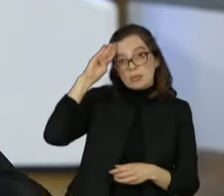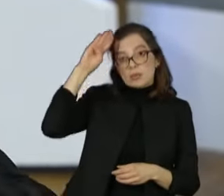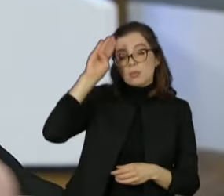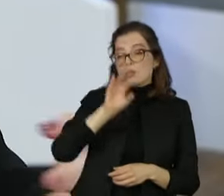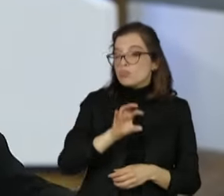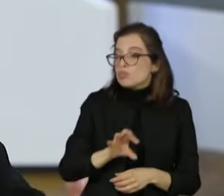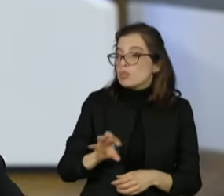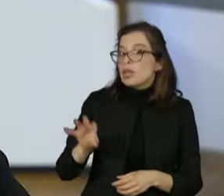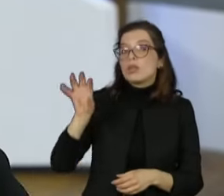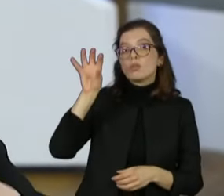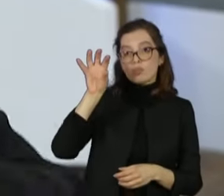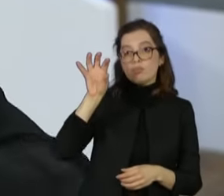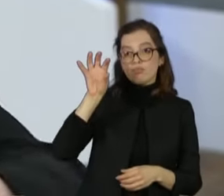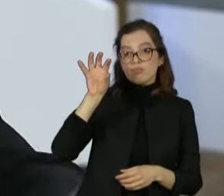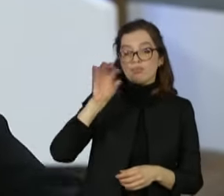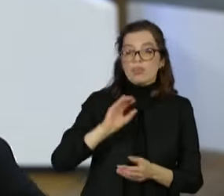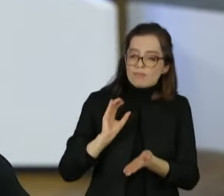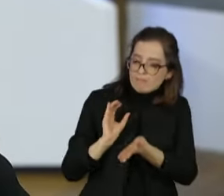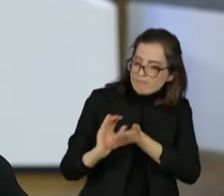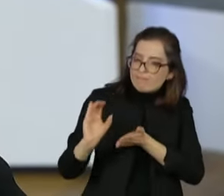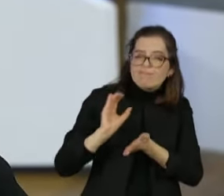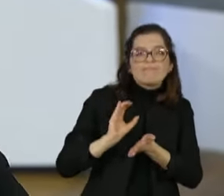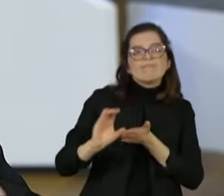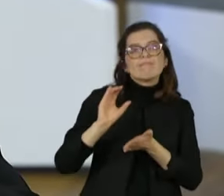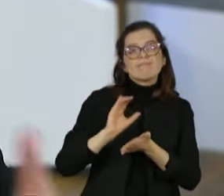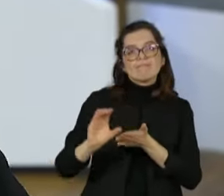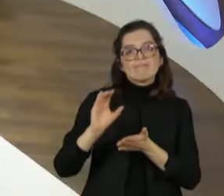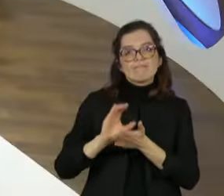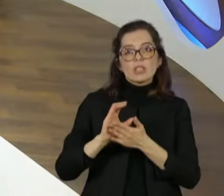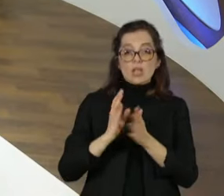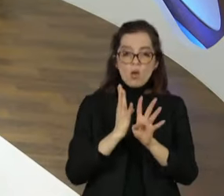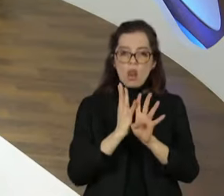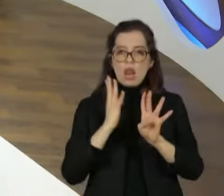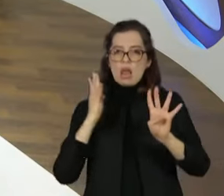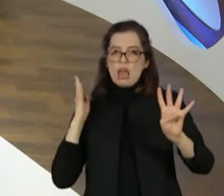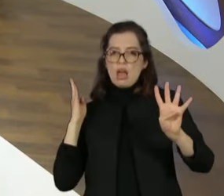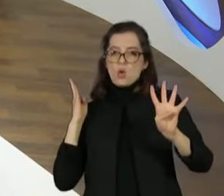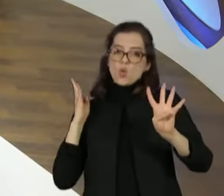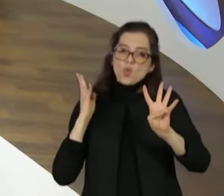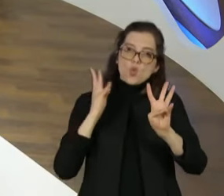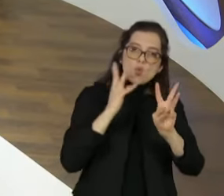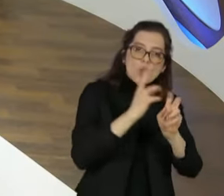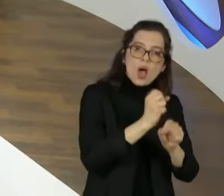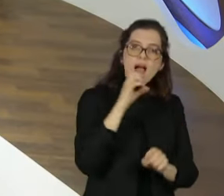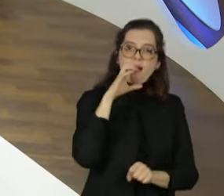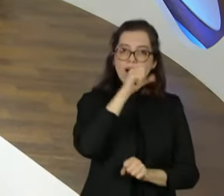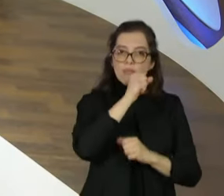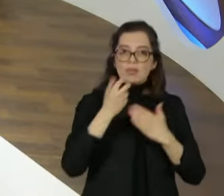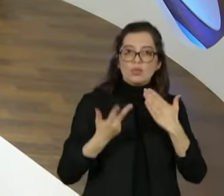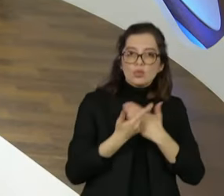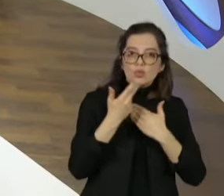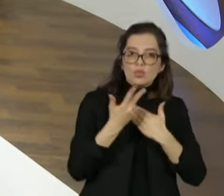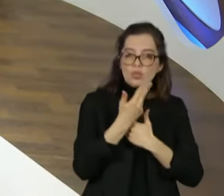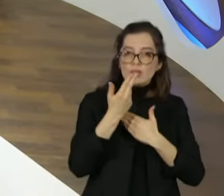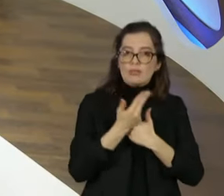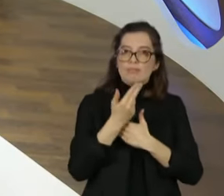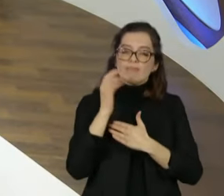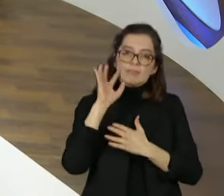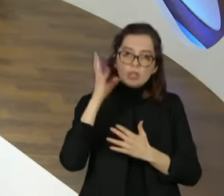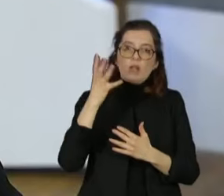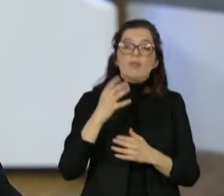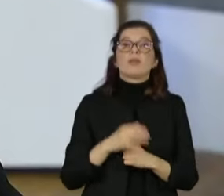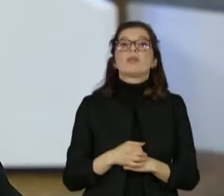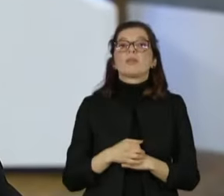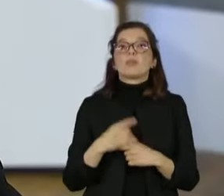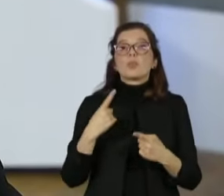zerar a fila nos próximos anos. Não se vai fazer isso em seis meses ou em um ano, mas tem que fazer. O que nós não podemos admitir é que uma mulher morra